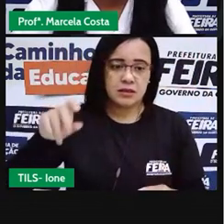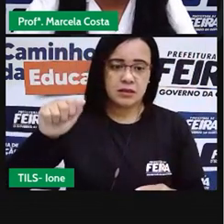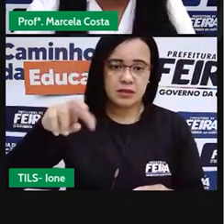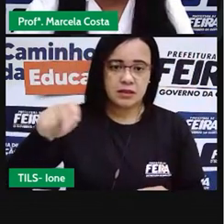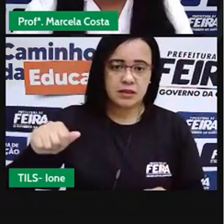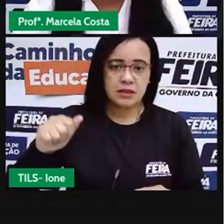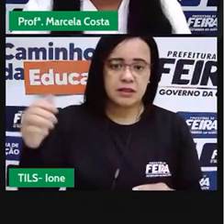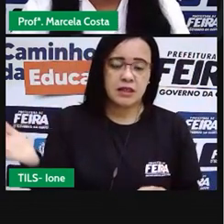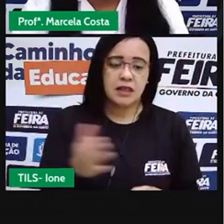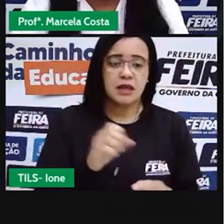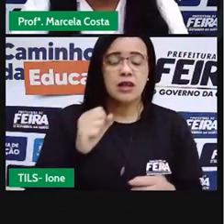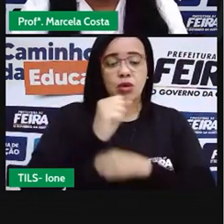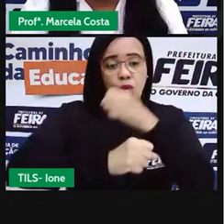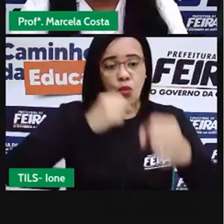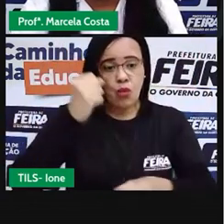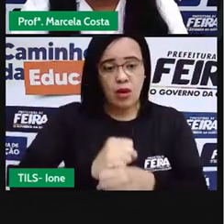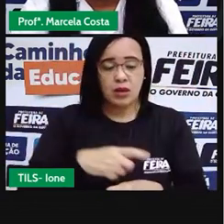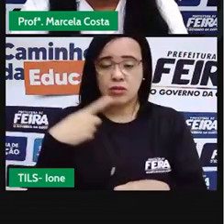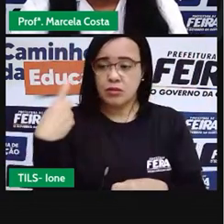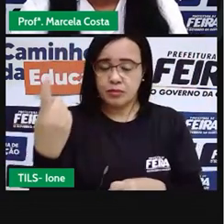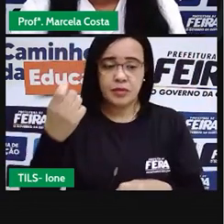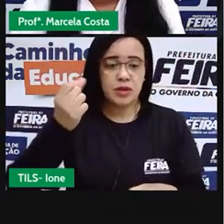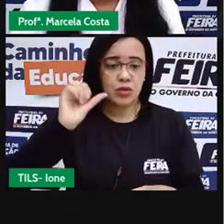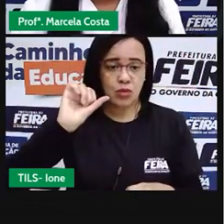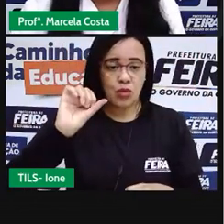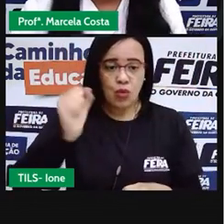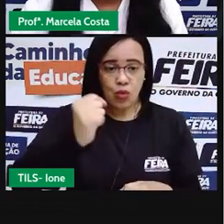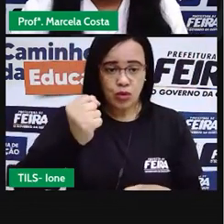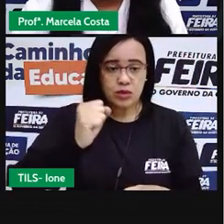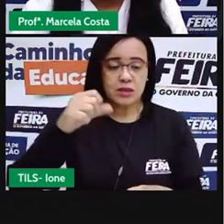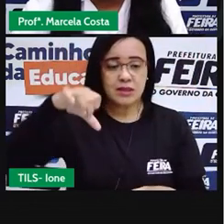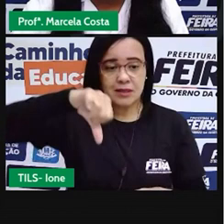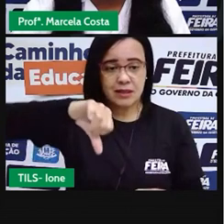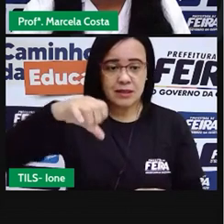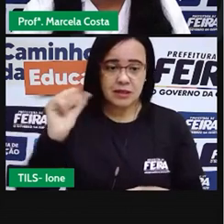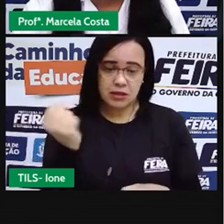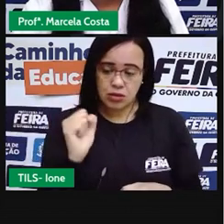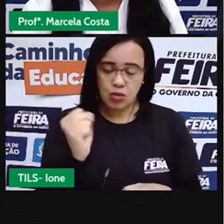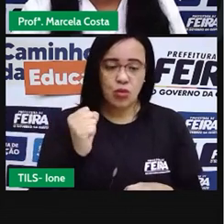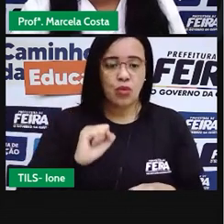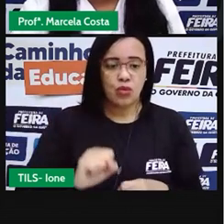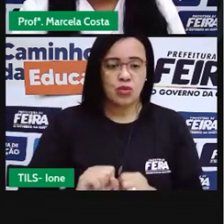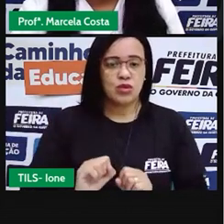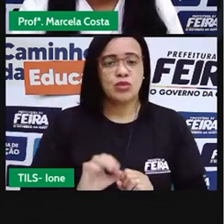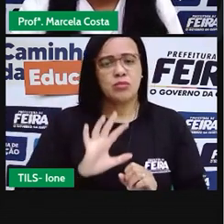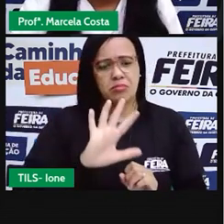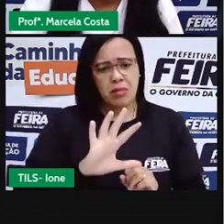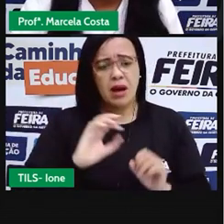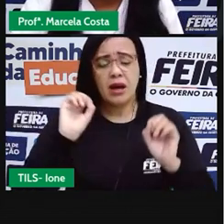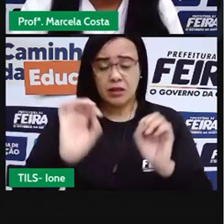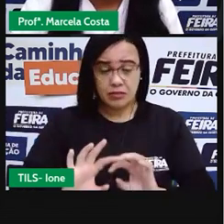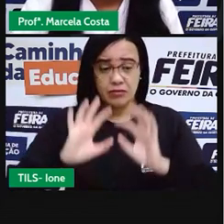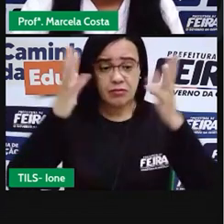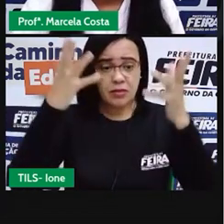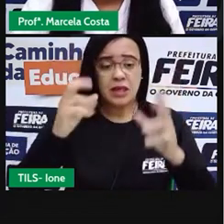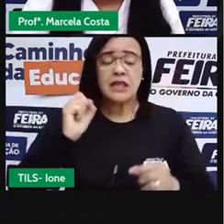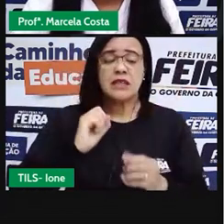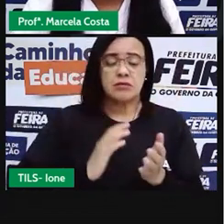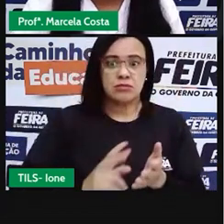1868. Mas a sua realização vem de templos mais distantes,